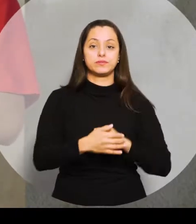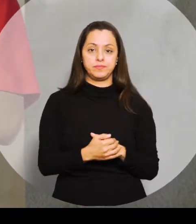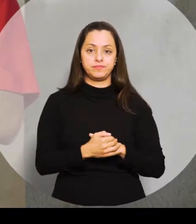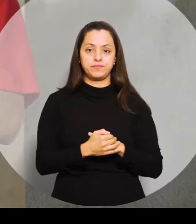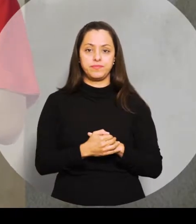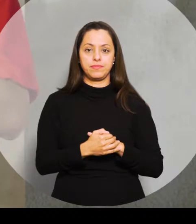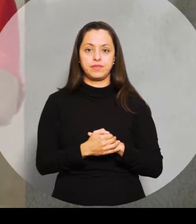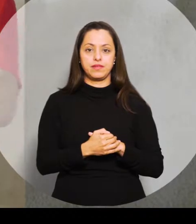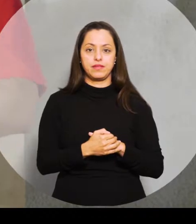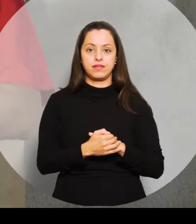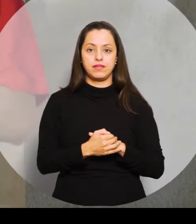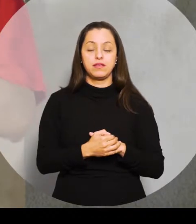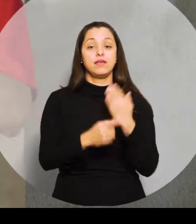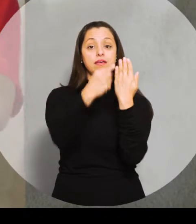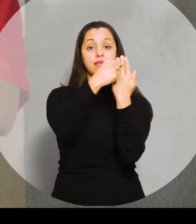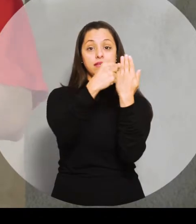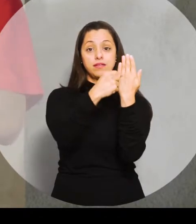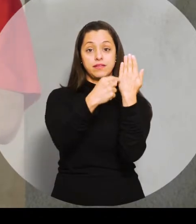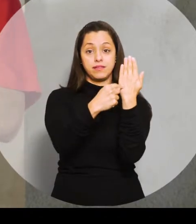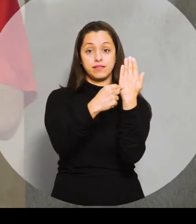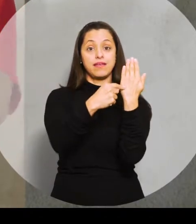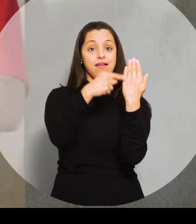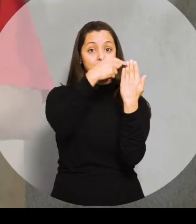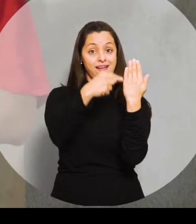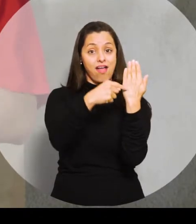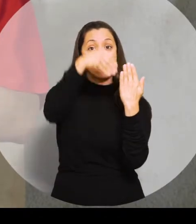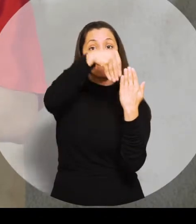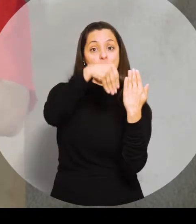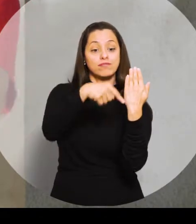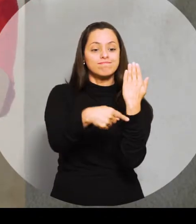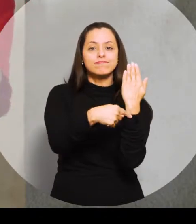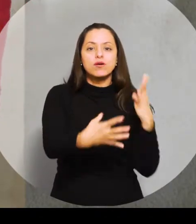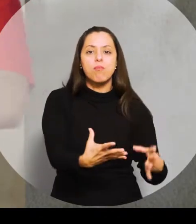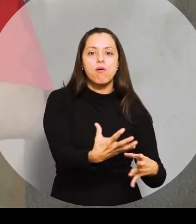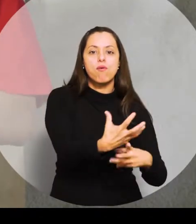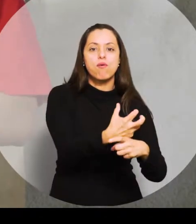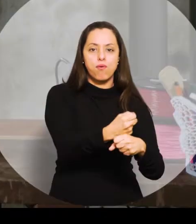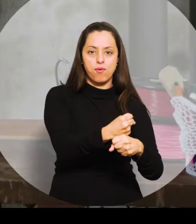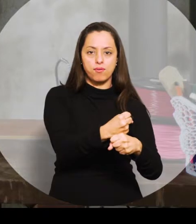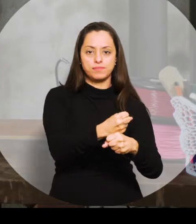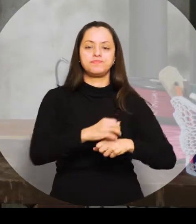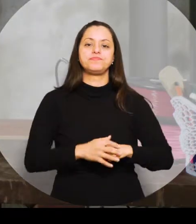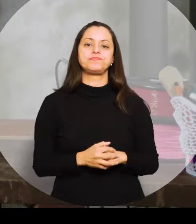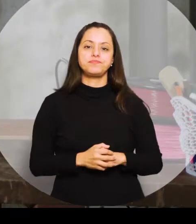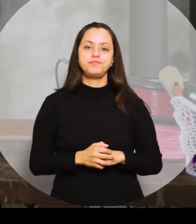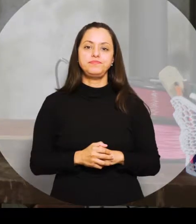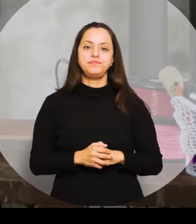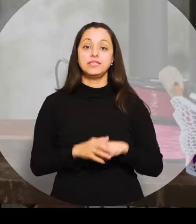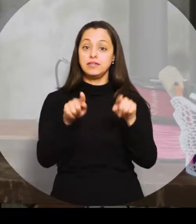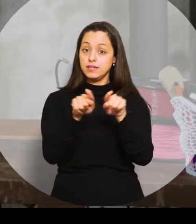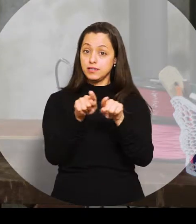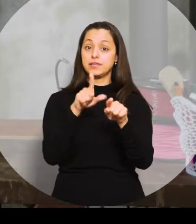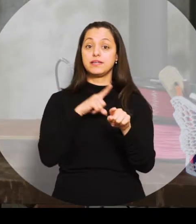ele totaliza todos os votos apresentados em cada display. E tem um botão aqui do